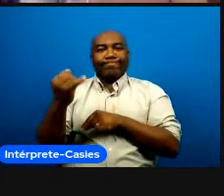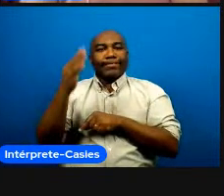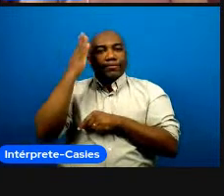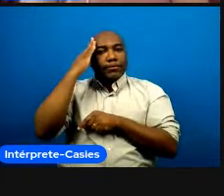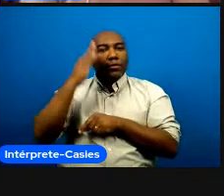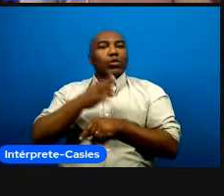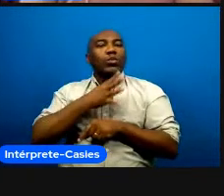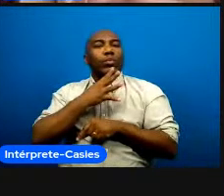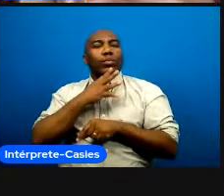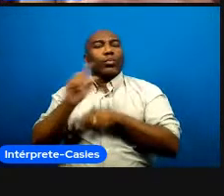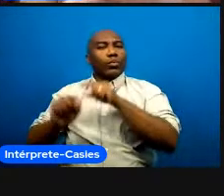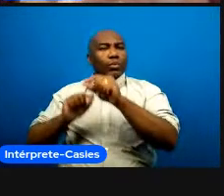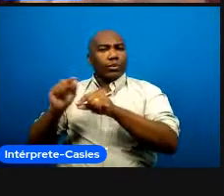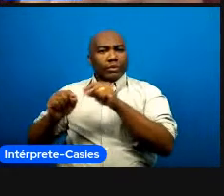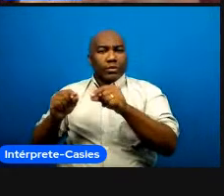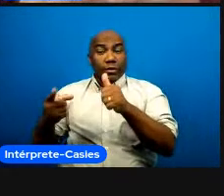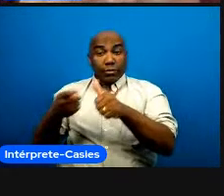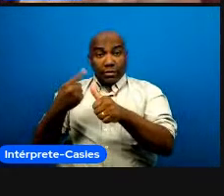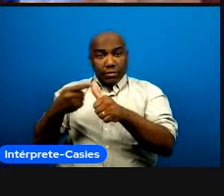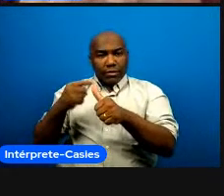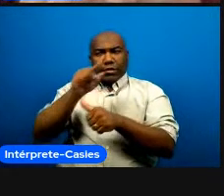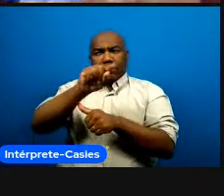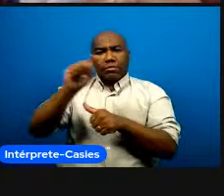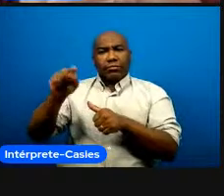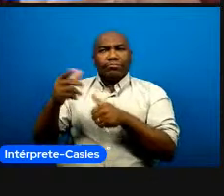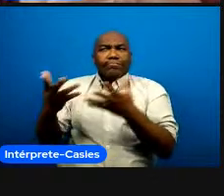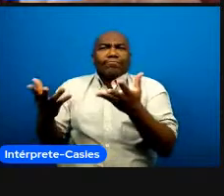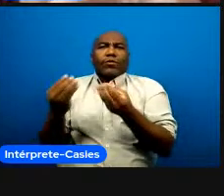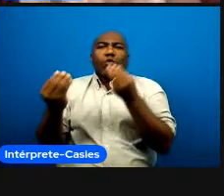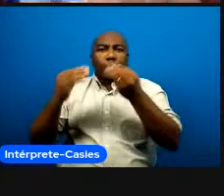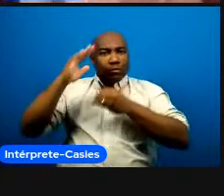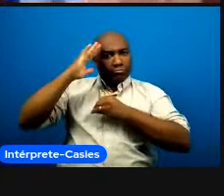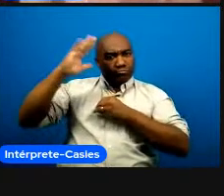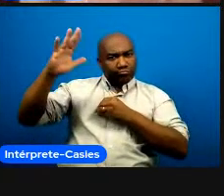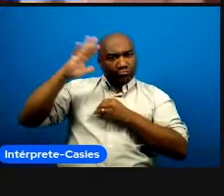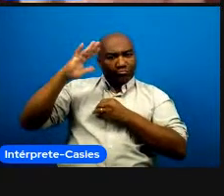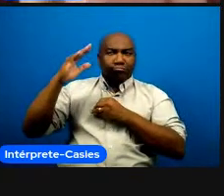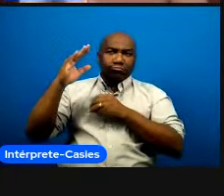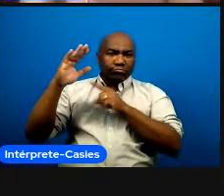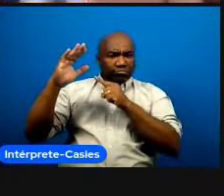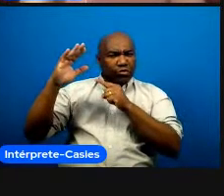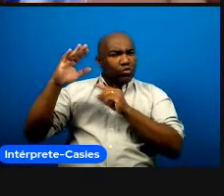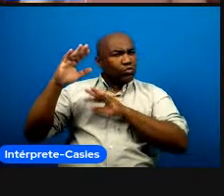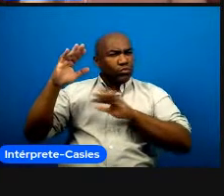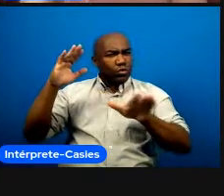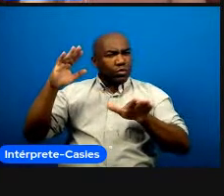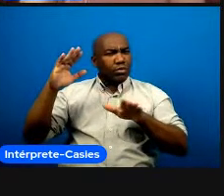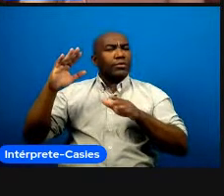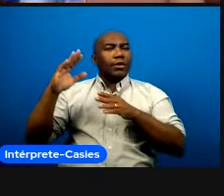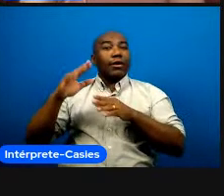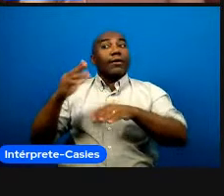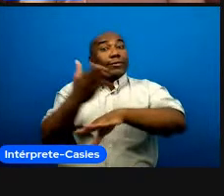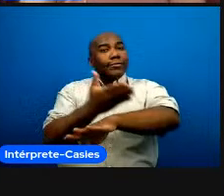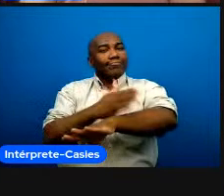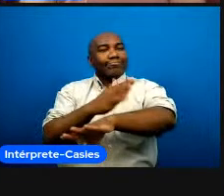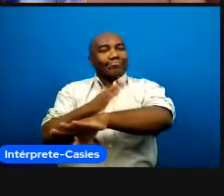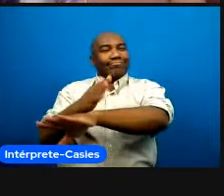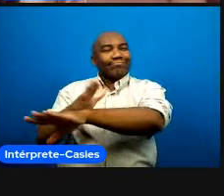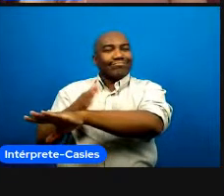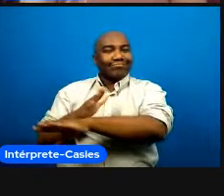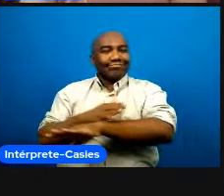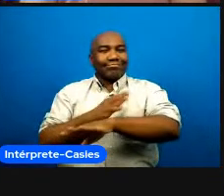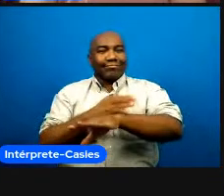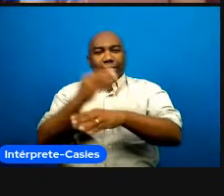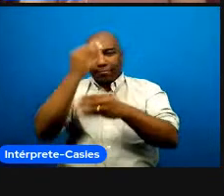e não é entender por parte intelectual somente nós que estudamos quem pratica tem que entender quem pratica